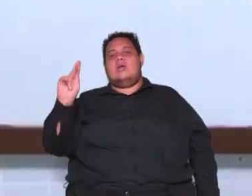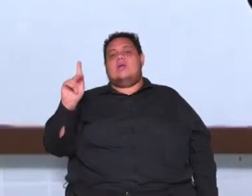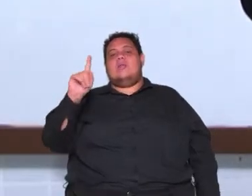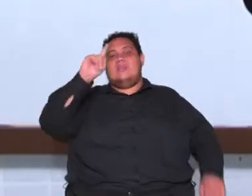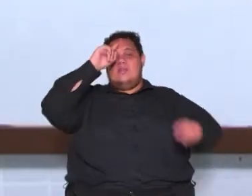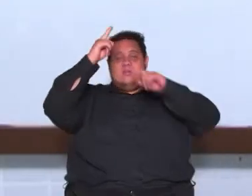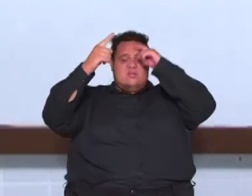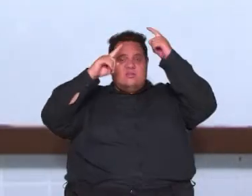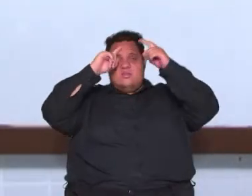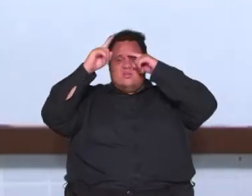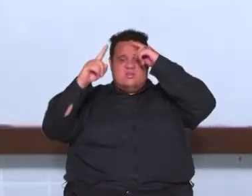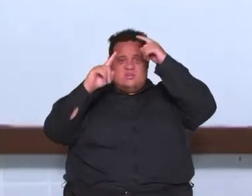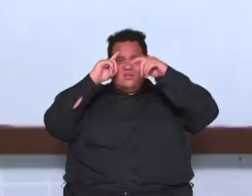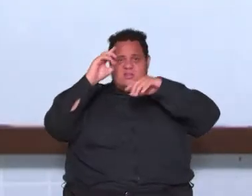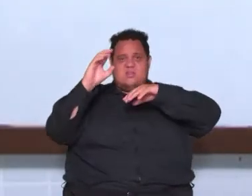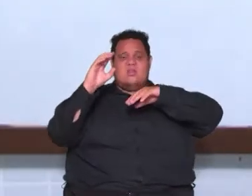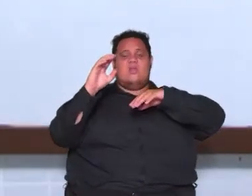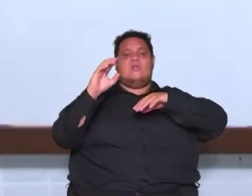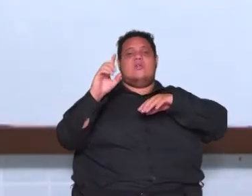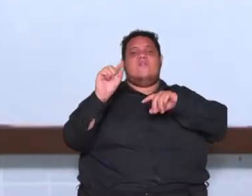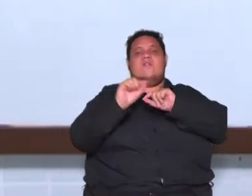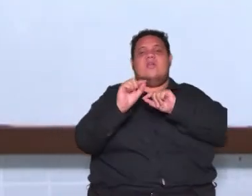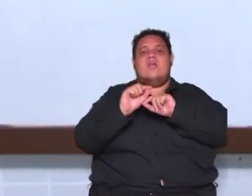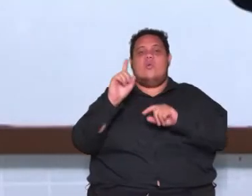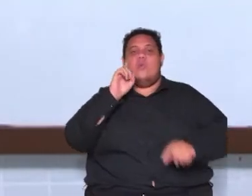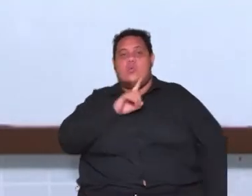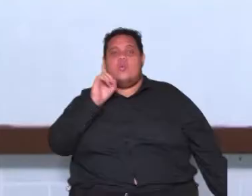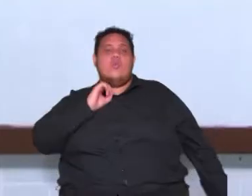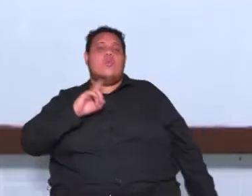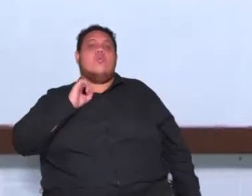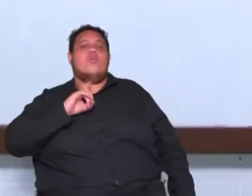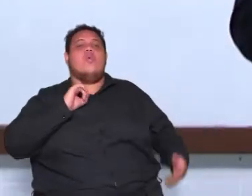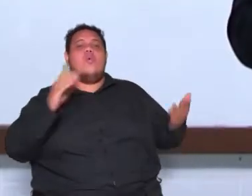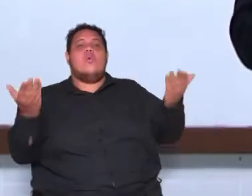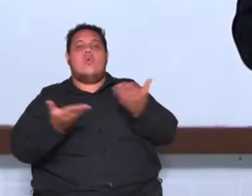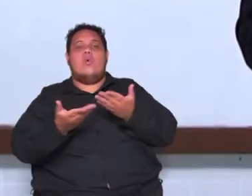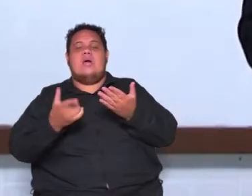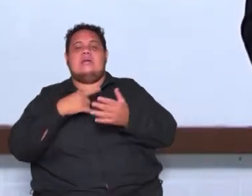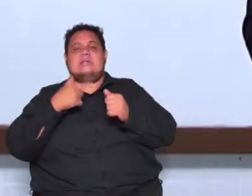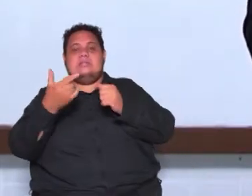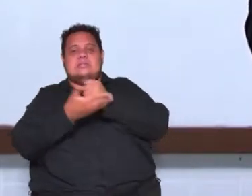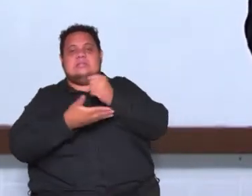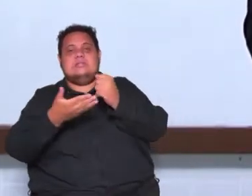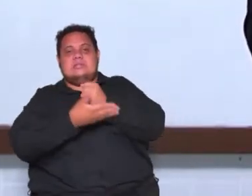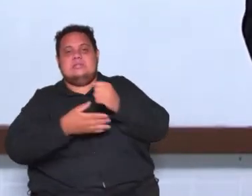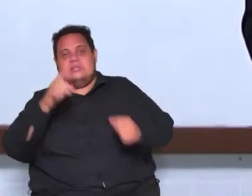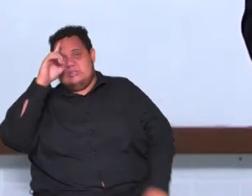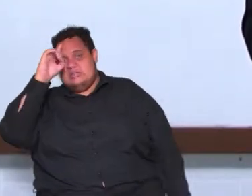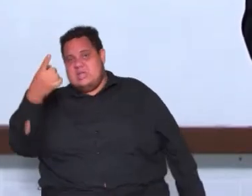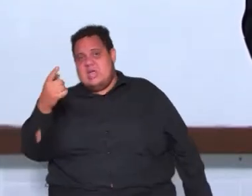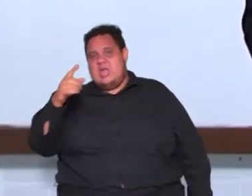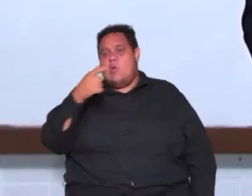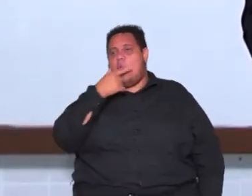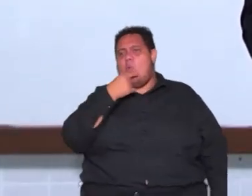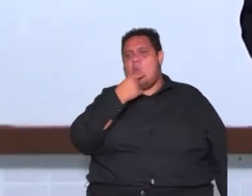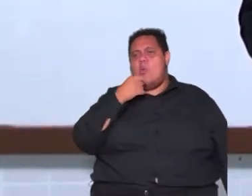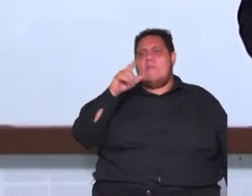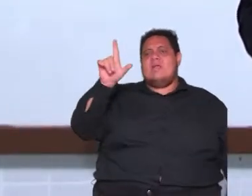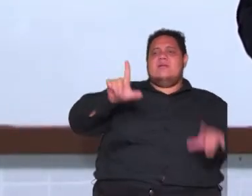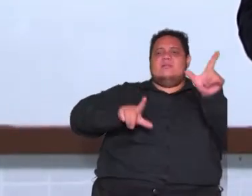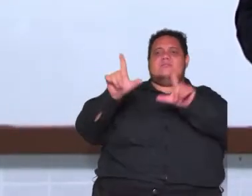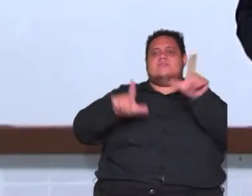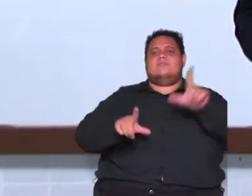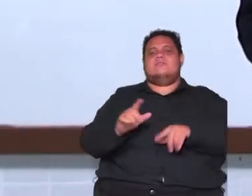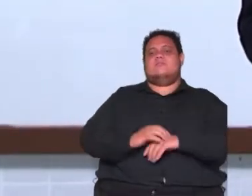da construção dos Estados Unidos da América hoje baseadas nas ideias de John Locke para você ter uma ideia como são